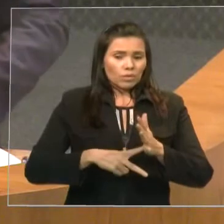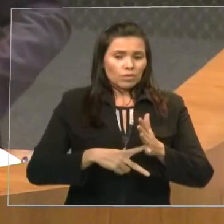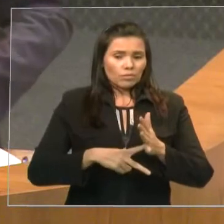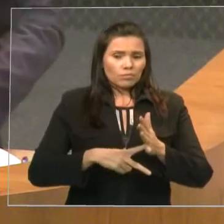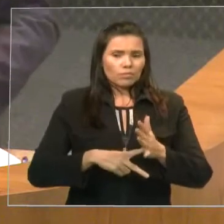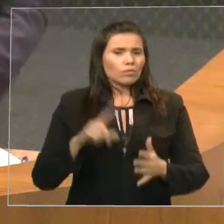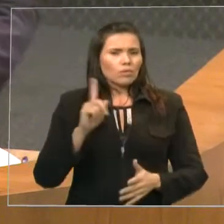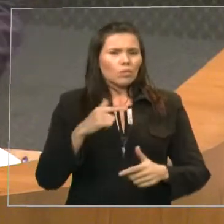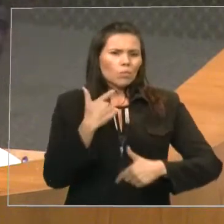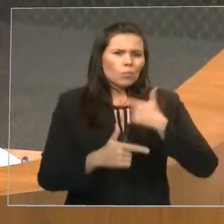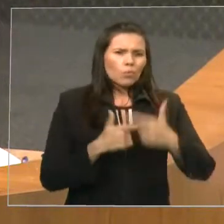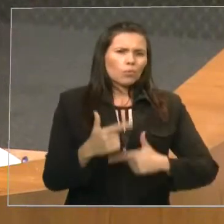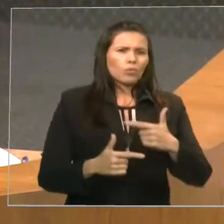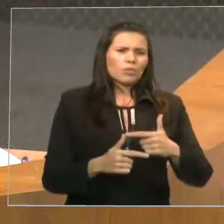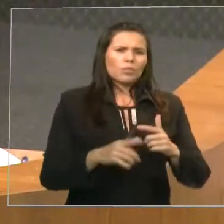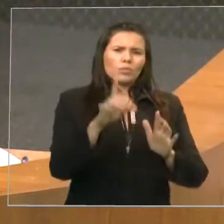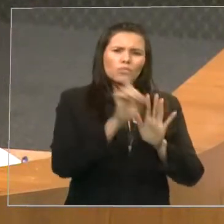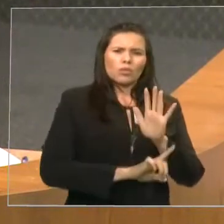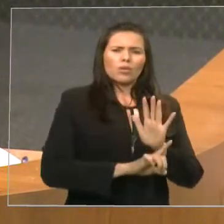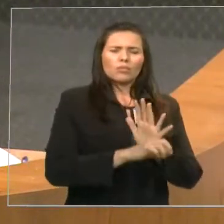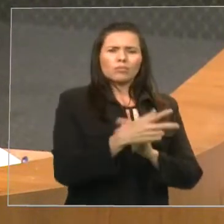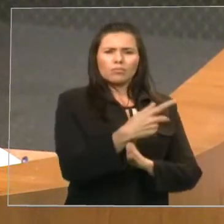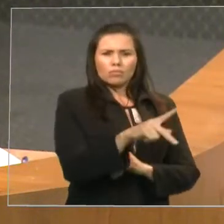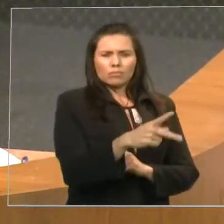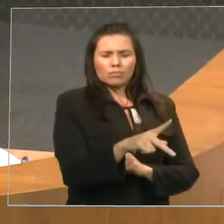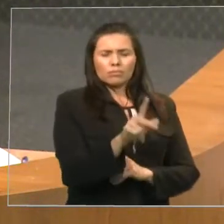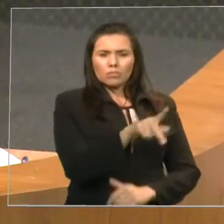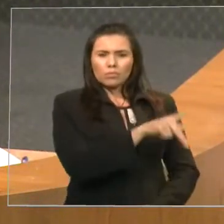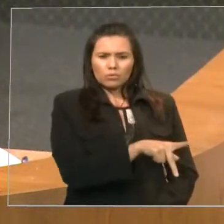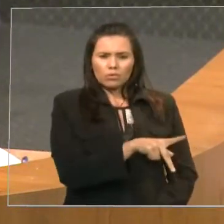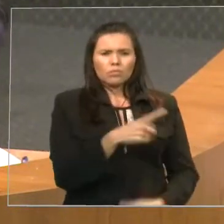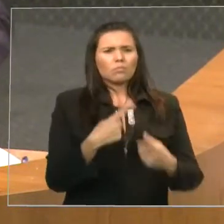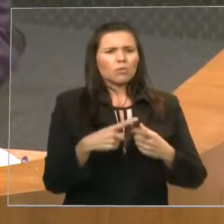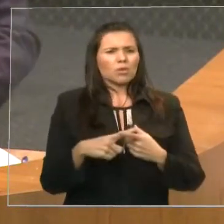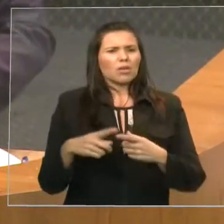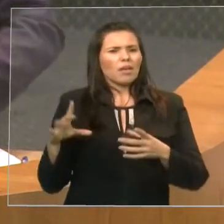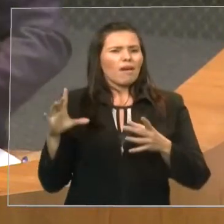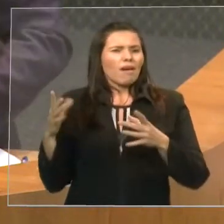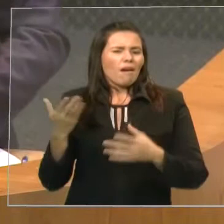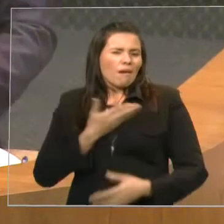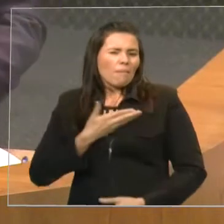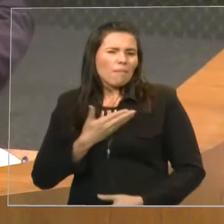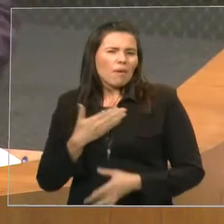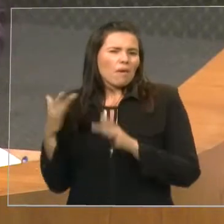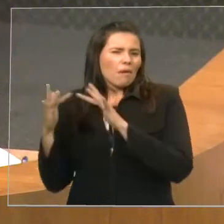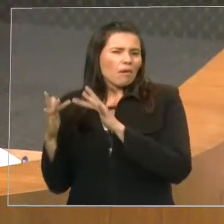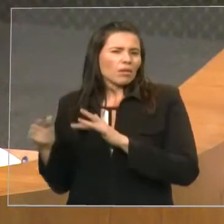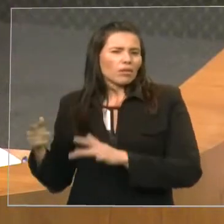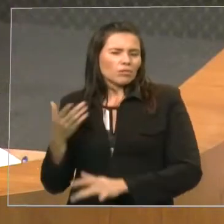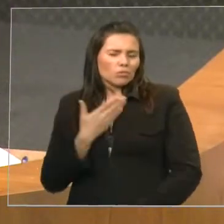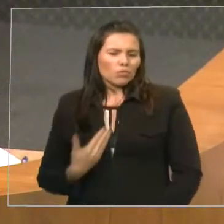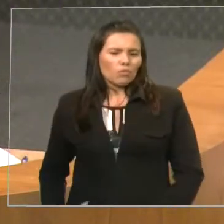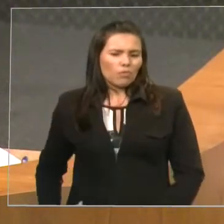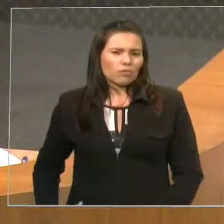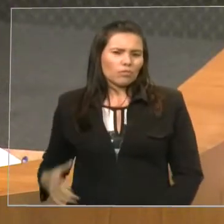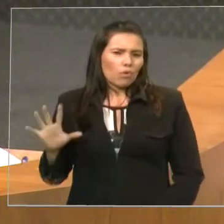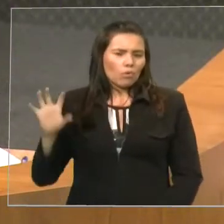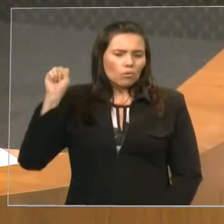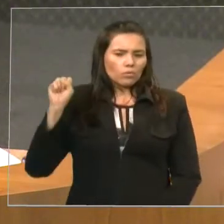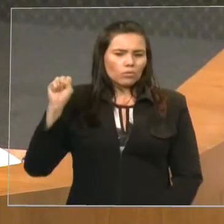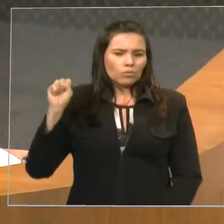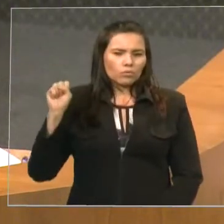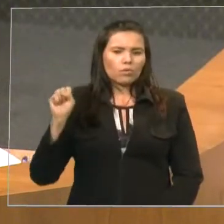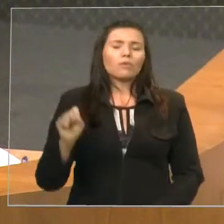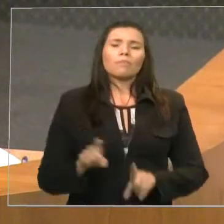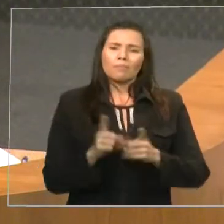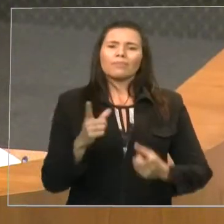não luta porque é aliado do governo comunista, tem aqui Aspema e os outros professores e professoras